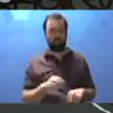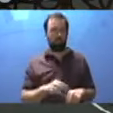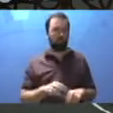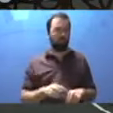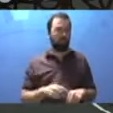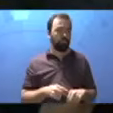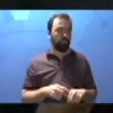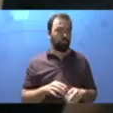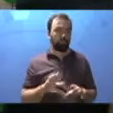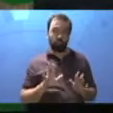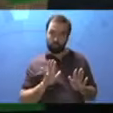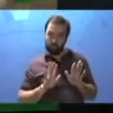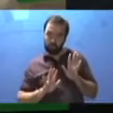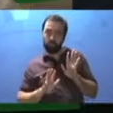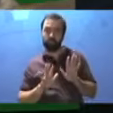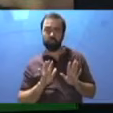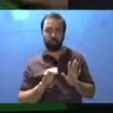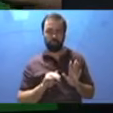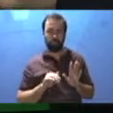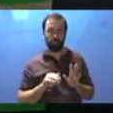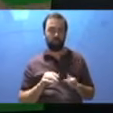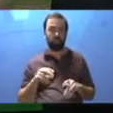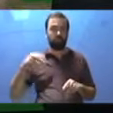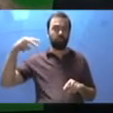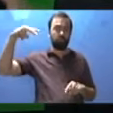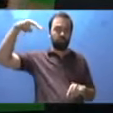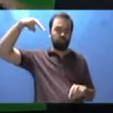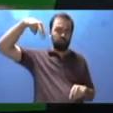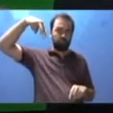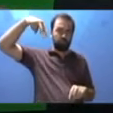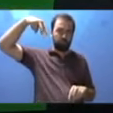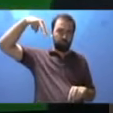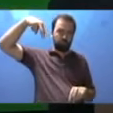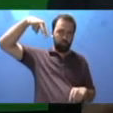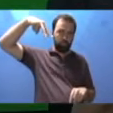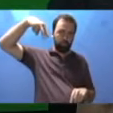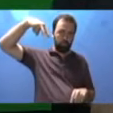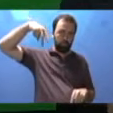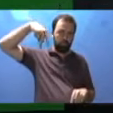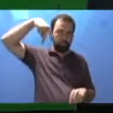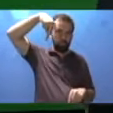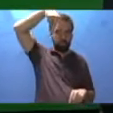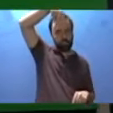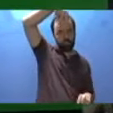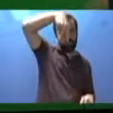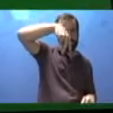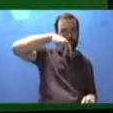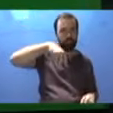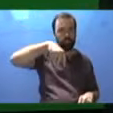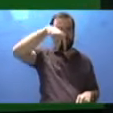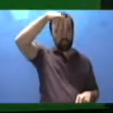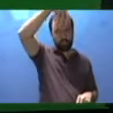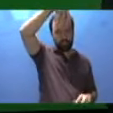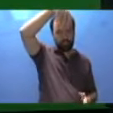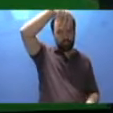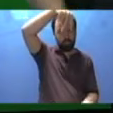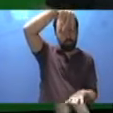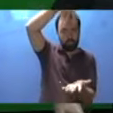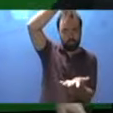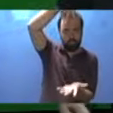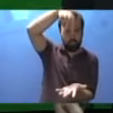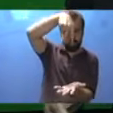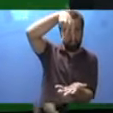Olha lá. Cuidado para não pisar. Observem de cima para baixo. Ou seja, na visão vertical.